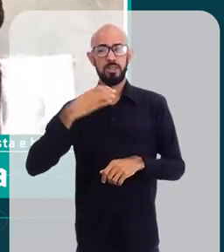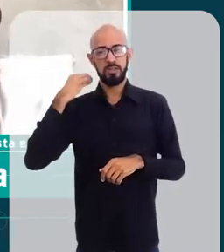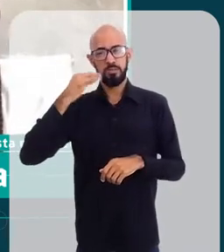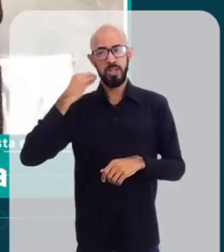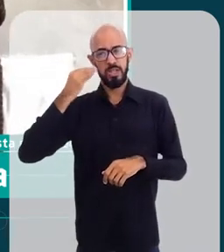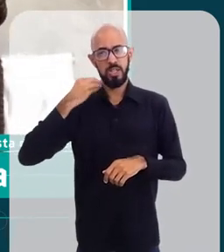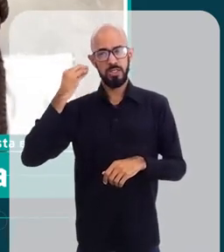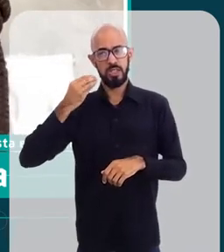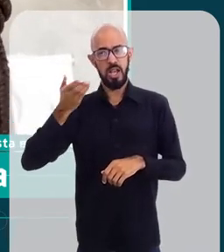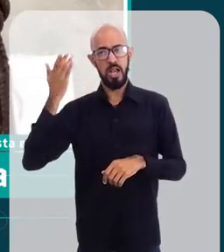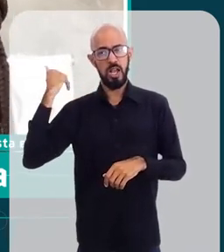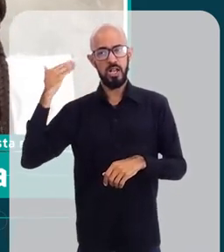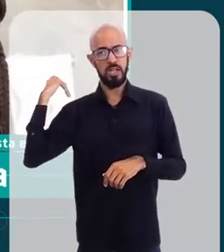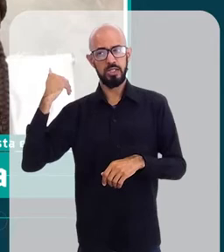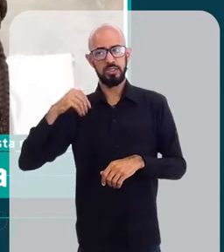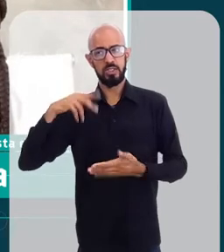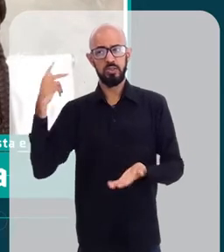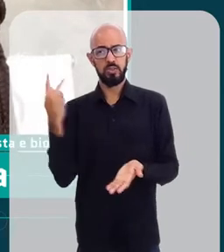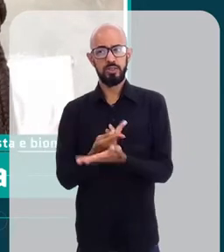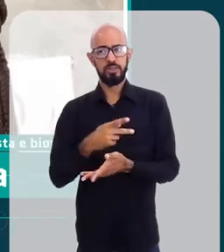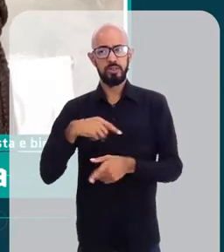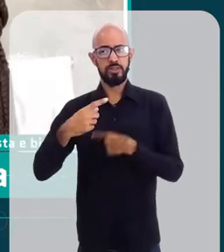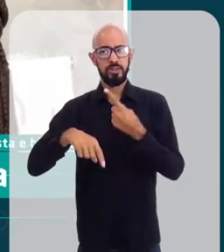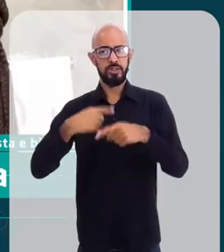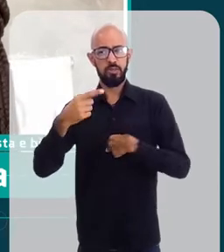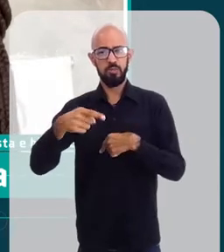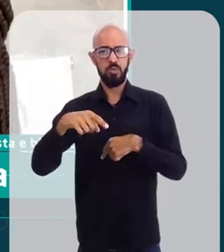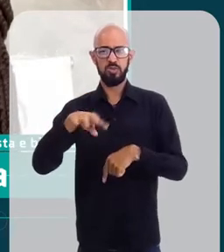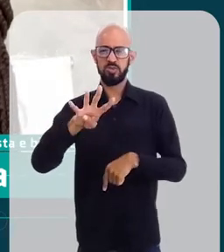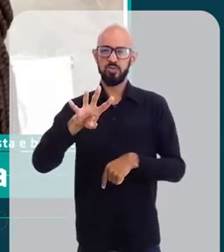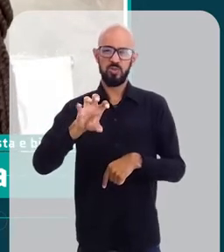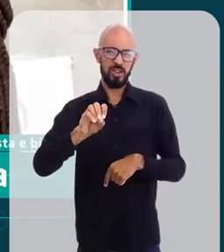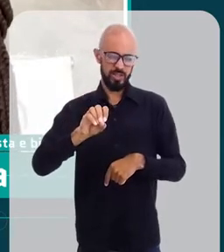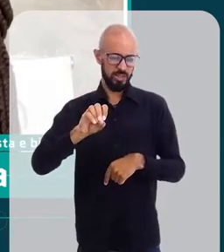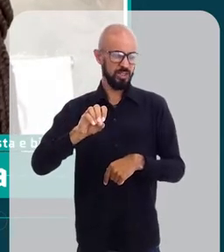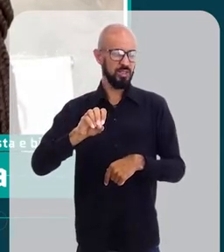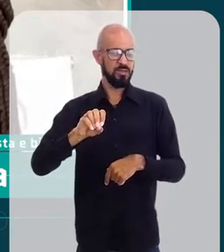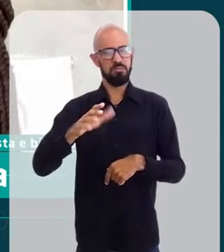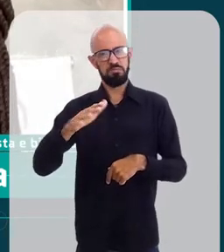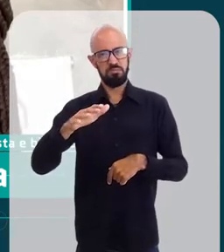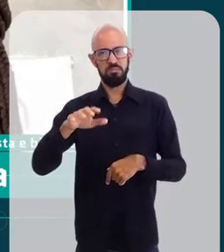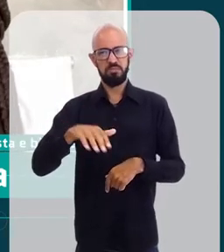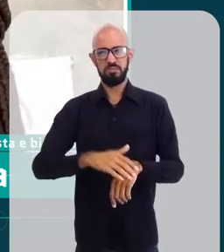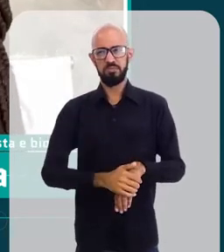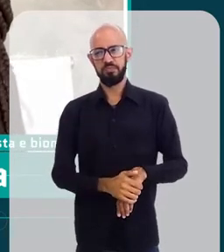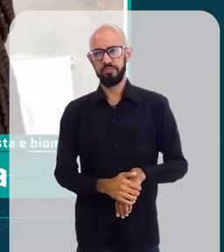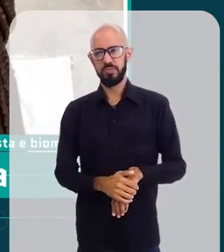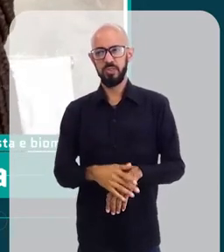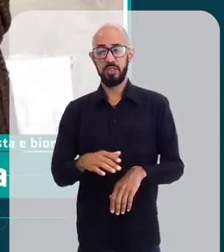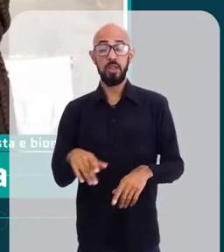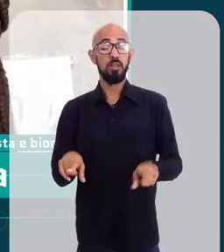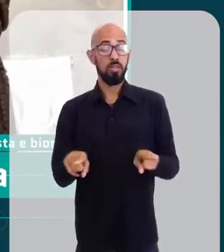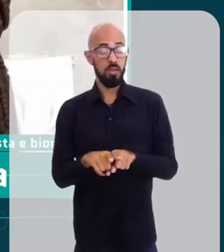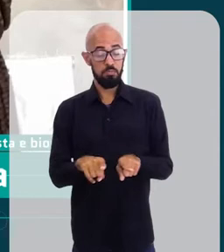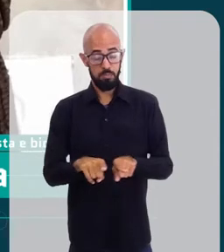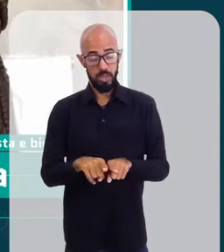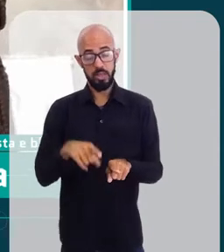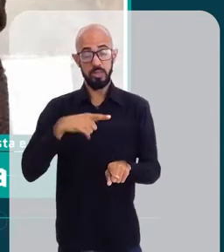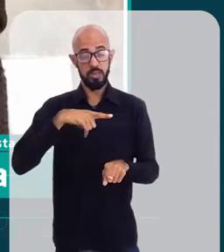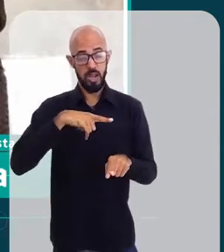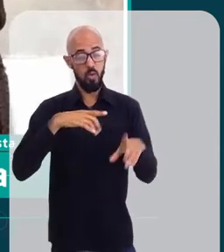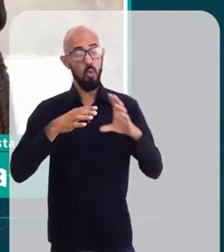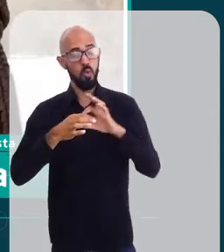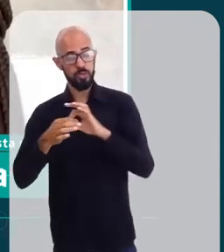minha experiência clínica era uma coisa que vinha mais após os perto dos 40, né? Mas isso tudo está ligado também,